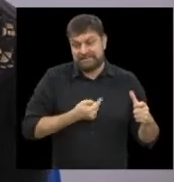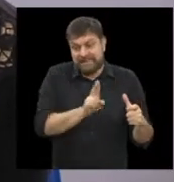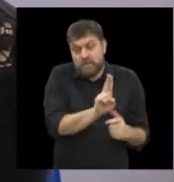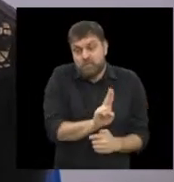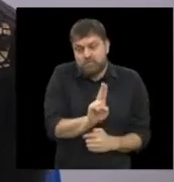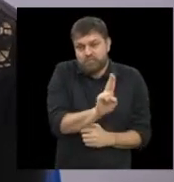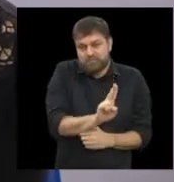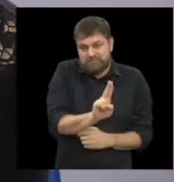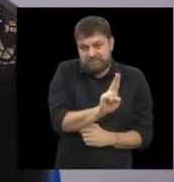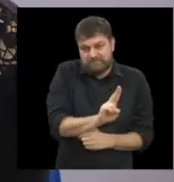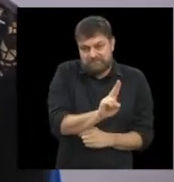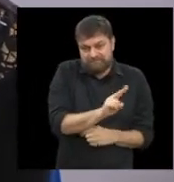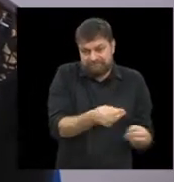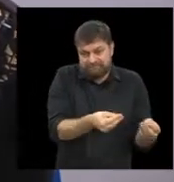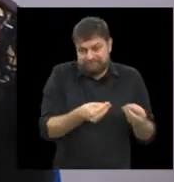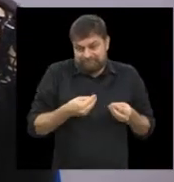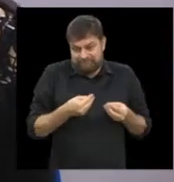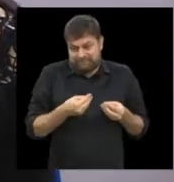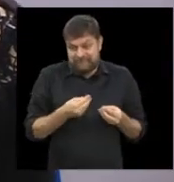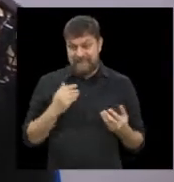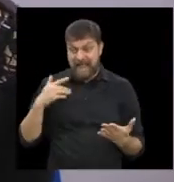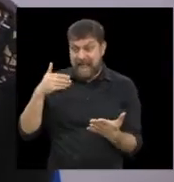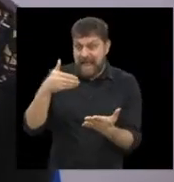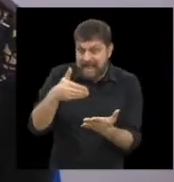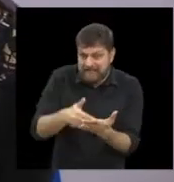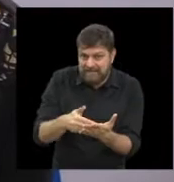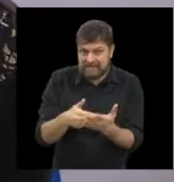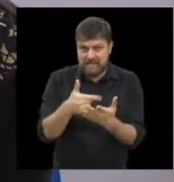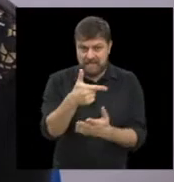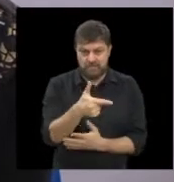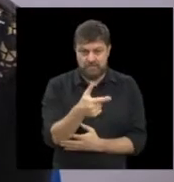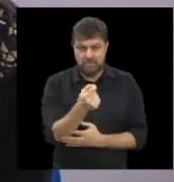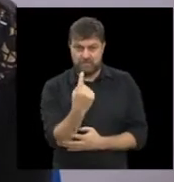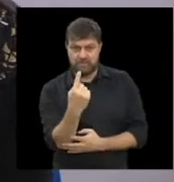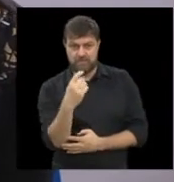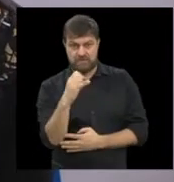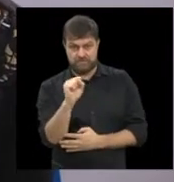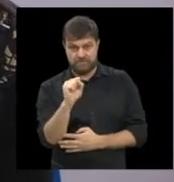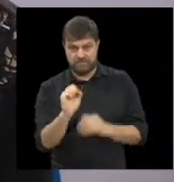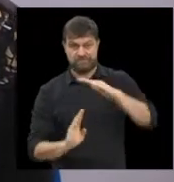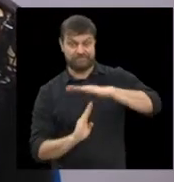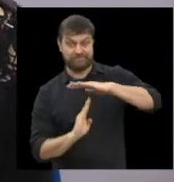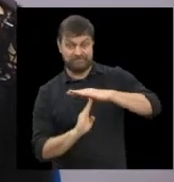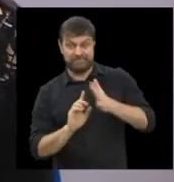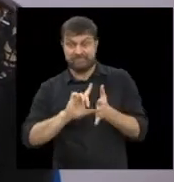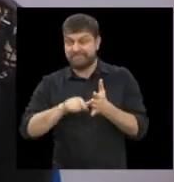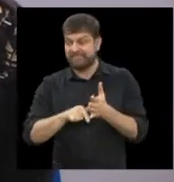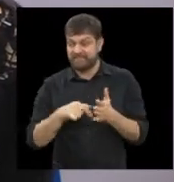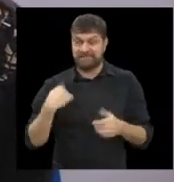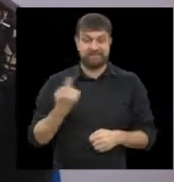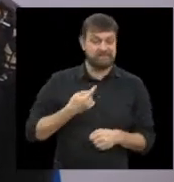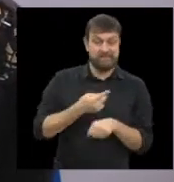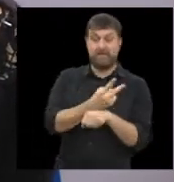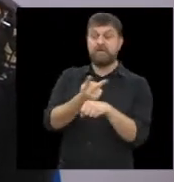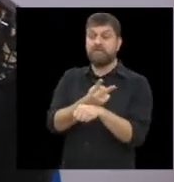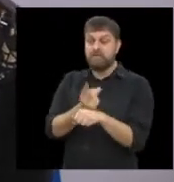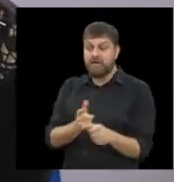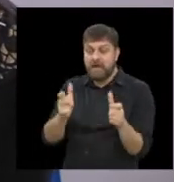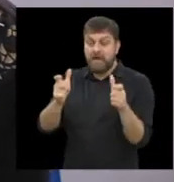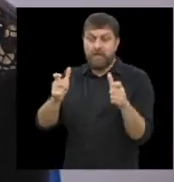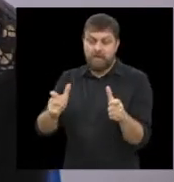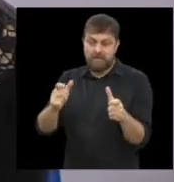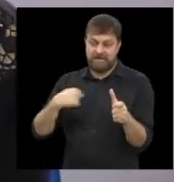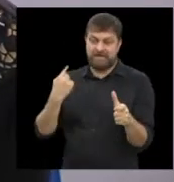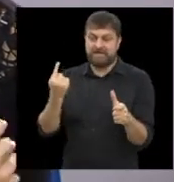área de acomodado, que vence em 2018. Então, a partir daí, nós estamos em busca de